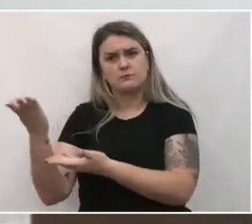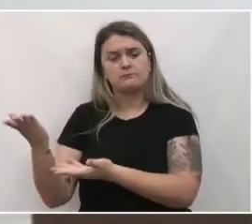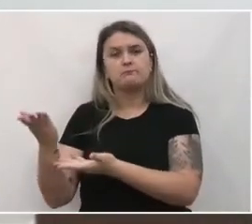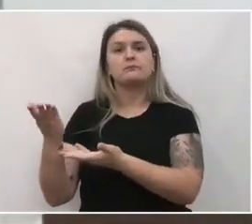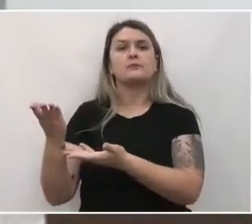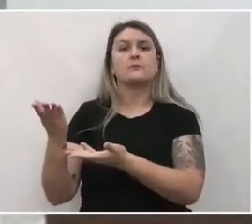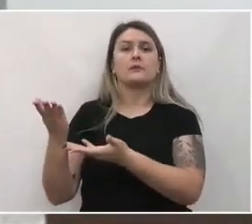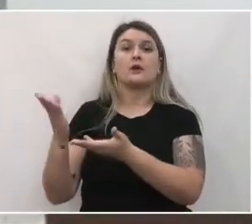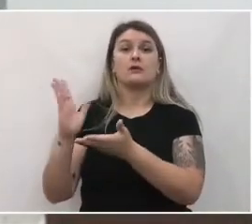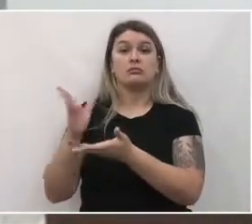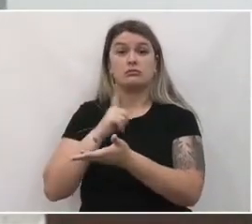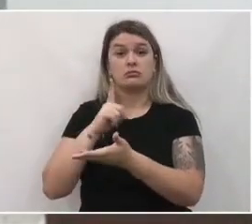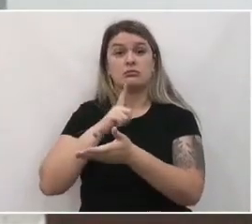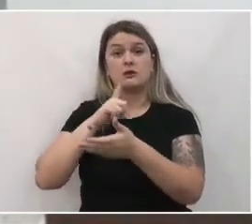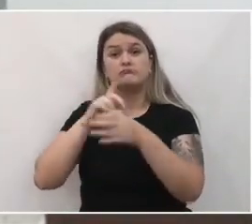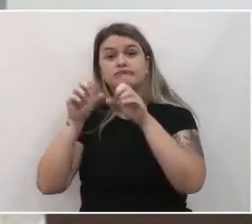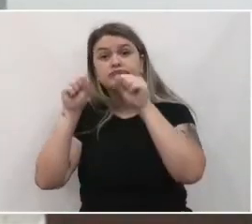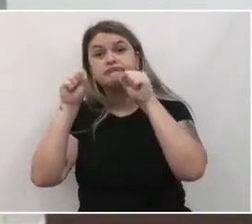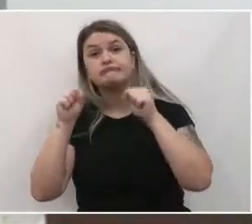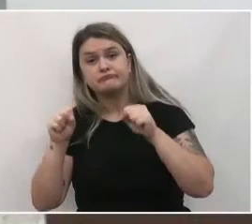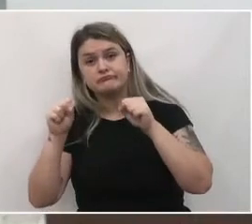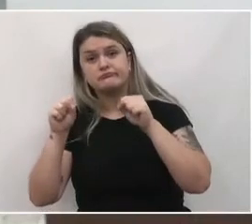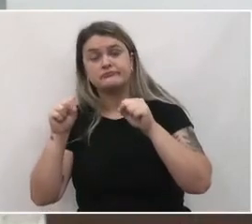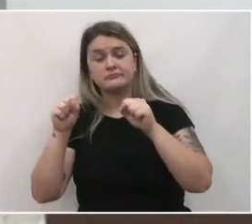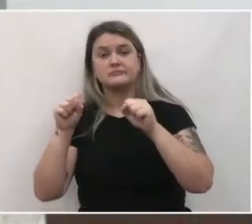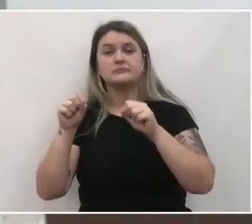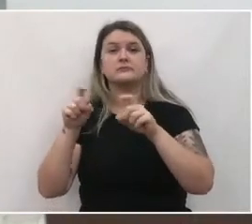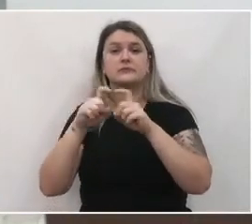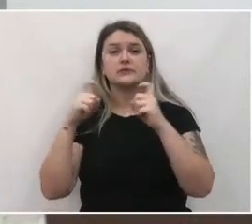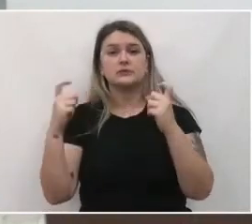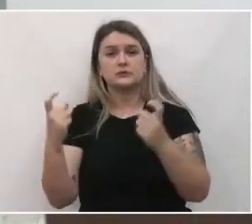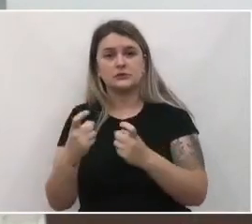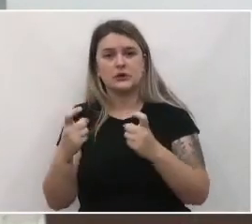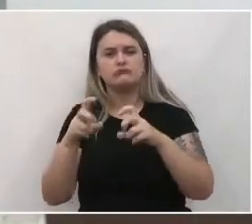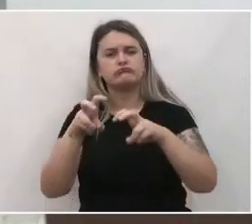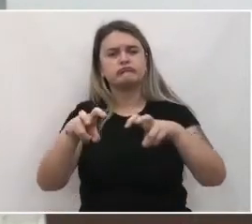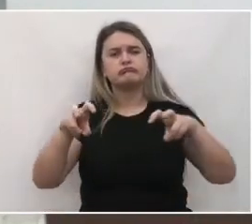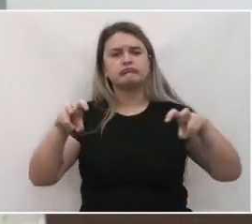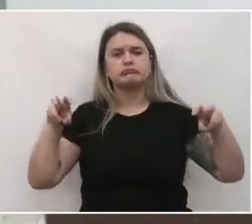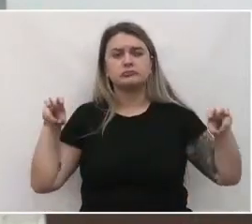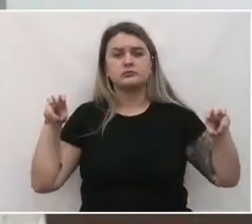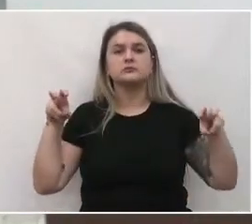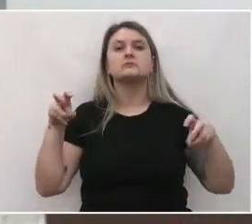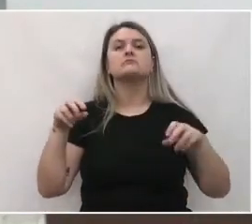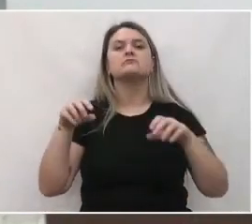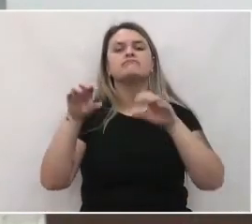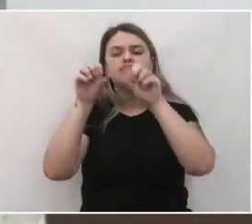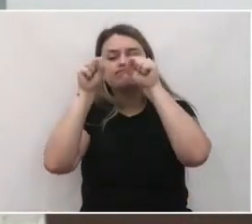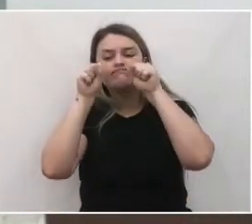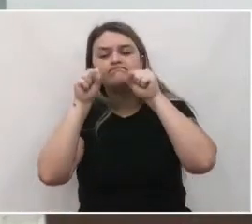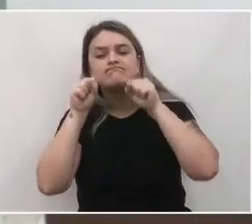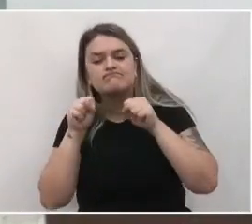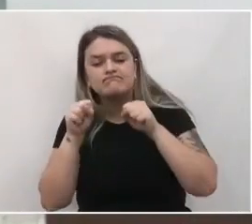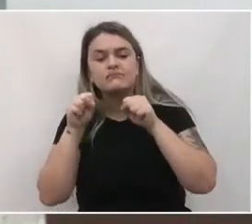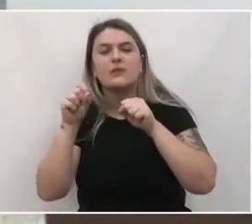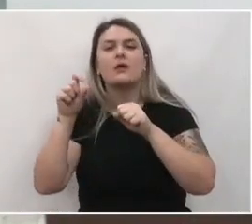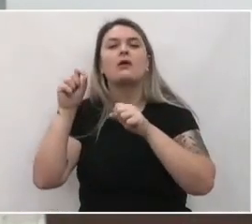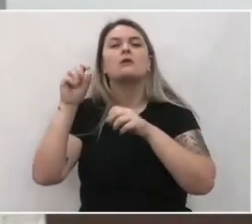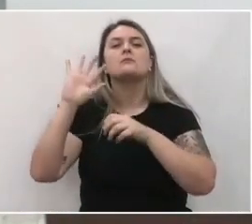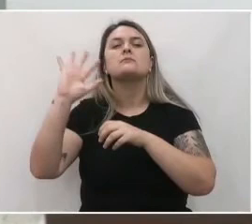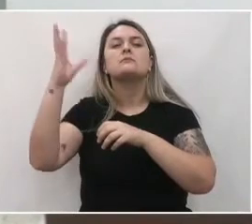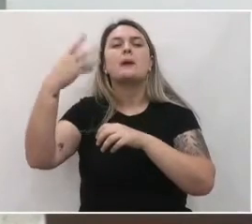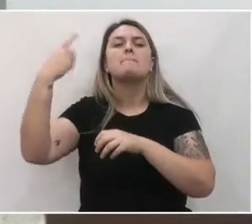que estão assistindo remotamente essa audiência pública. Estamos acompanhando já desde a primeira